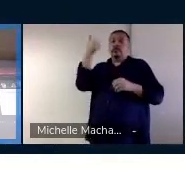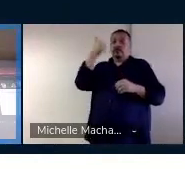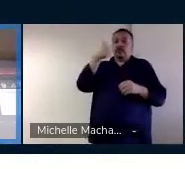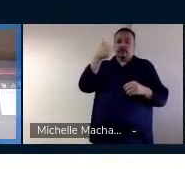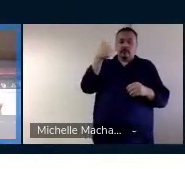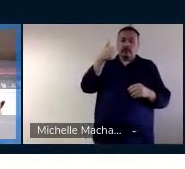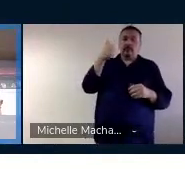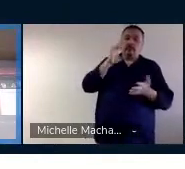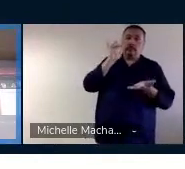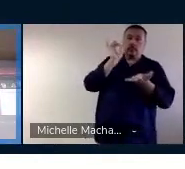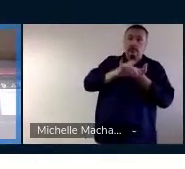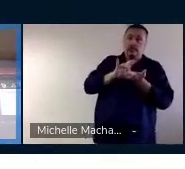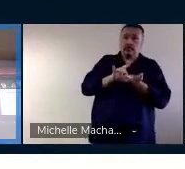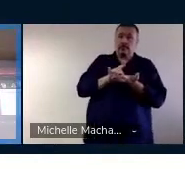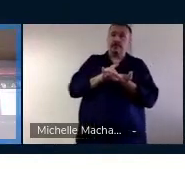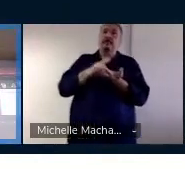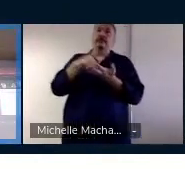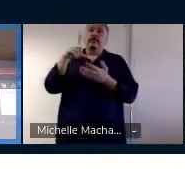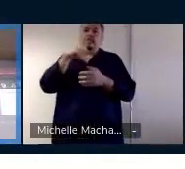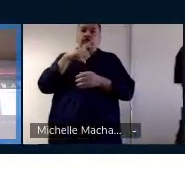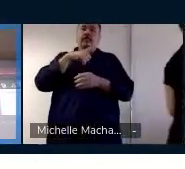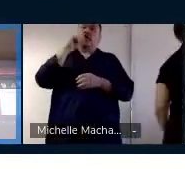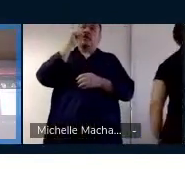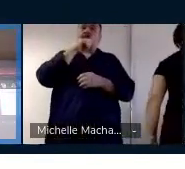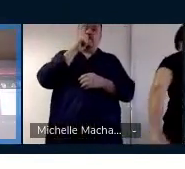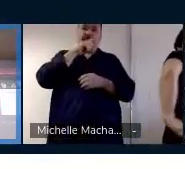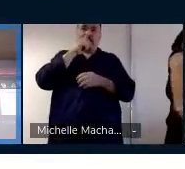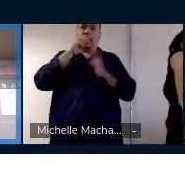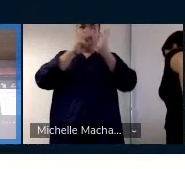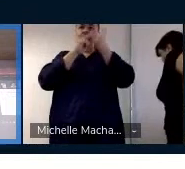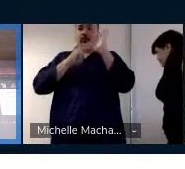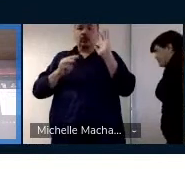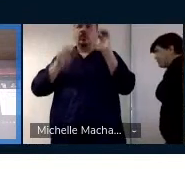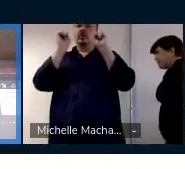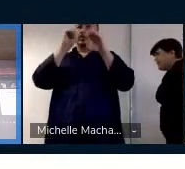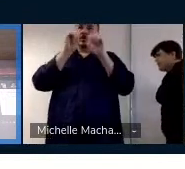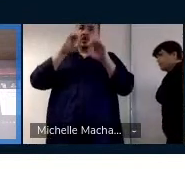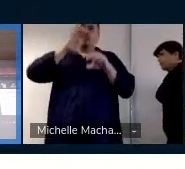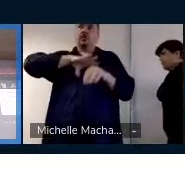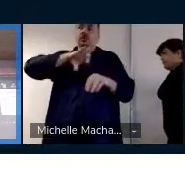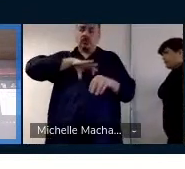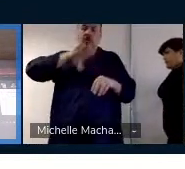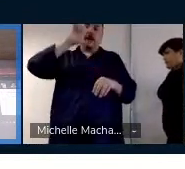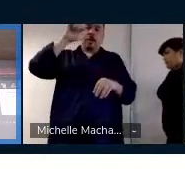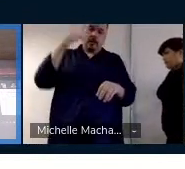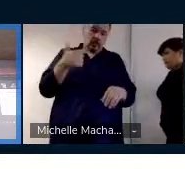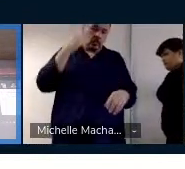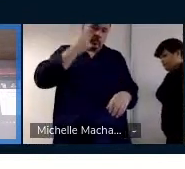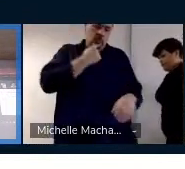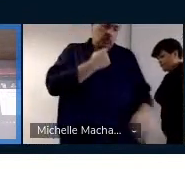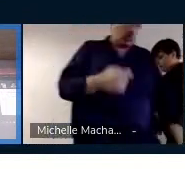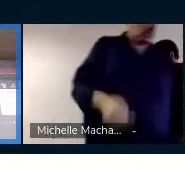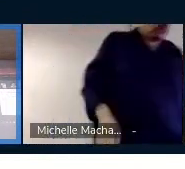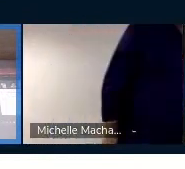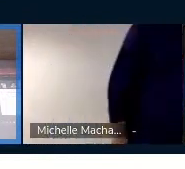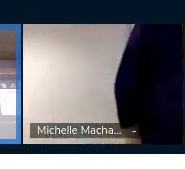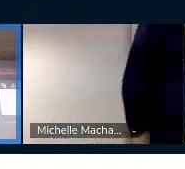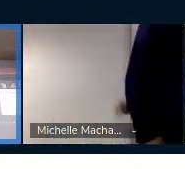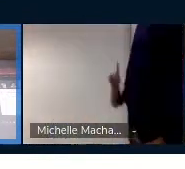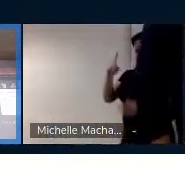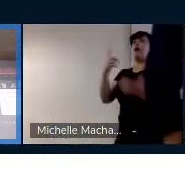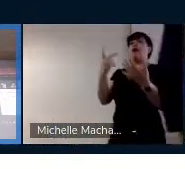Primeiro, que realmente existem falhas metodológicas no ensino de português como signo da língua para surdos. E isso afeta a